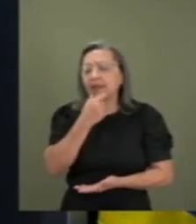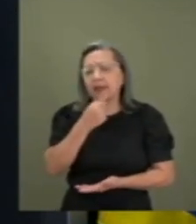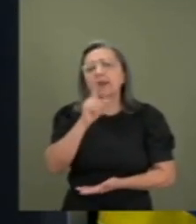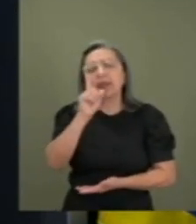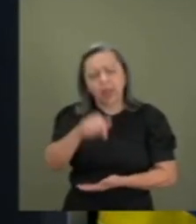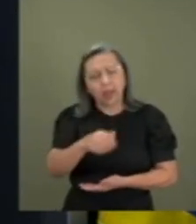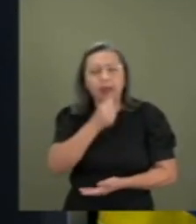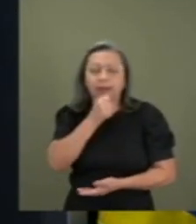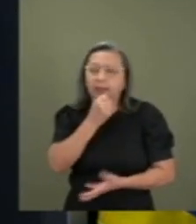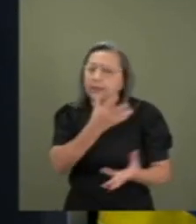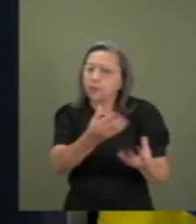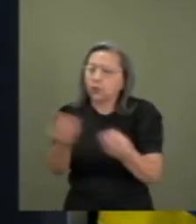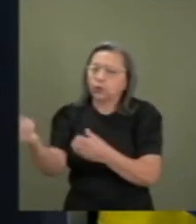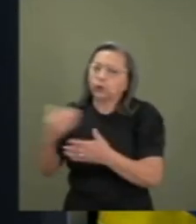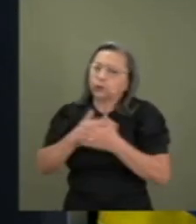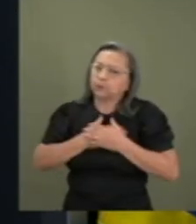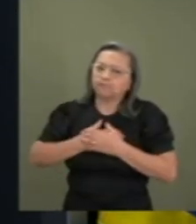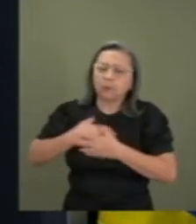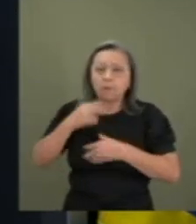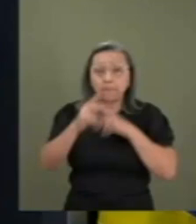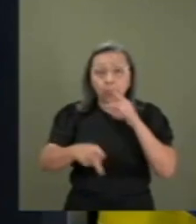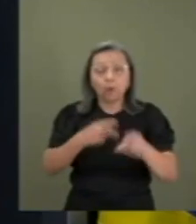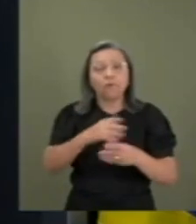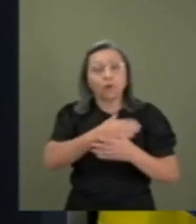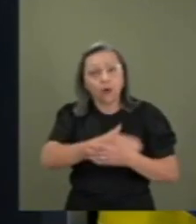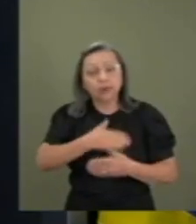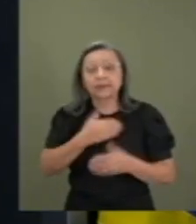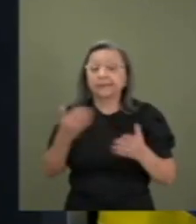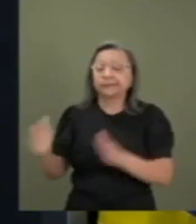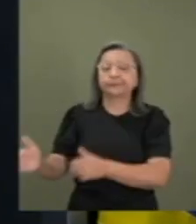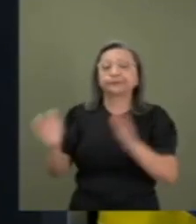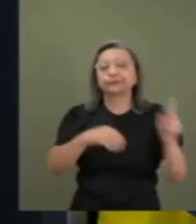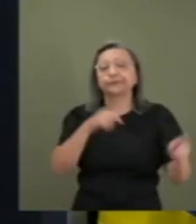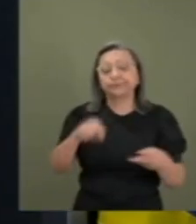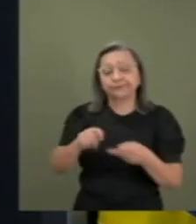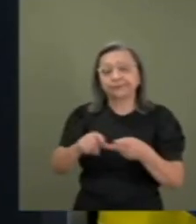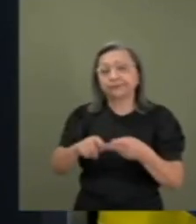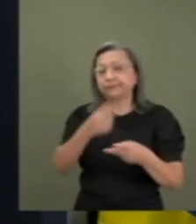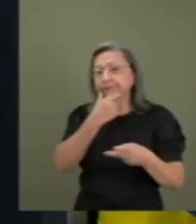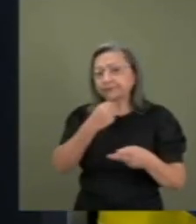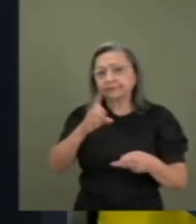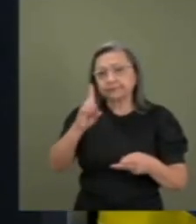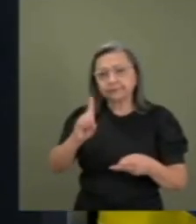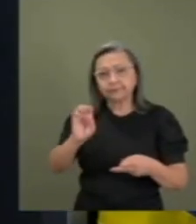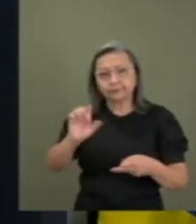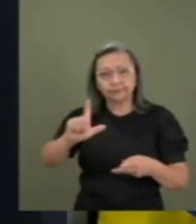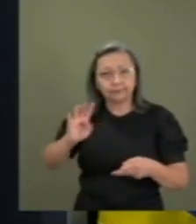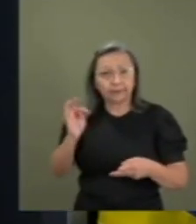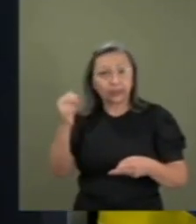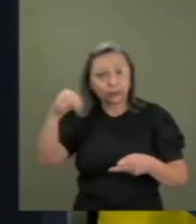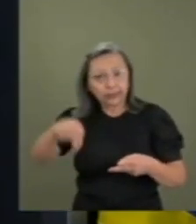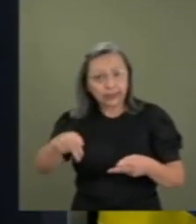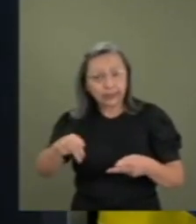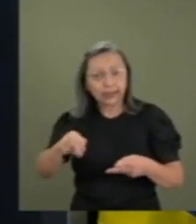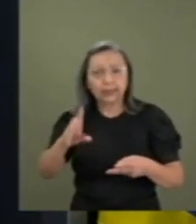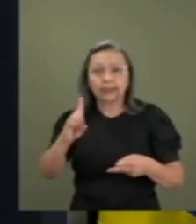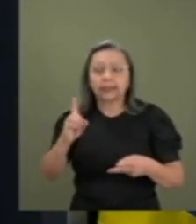muito querido. E aí vem Deltan Dallagnol. Esse brasileiro jovem,